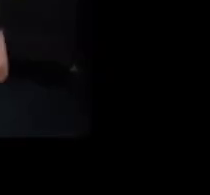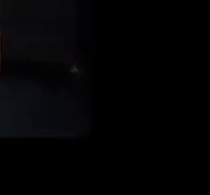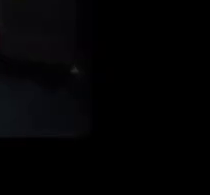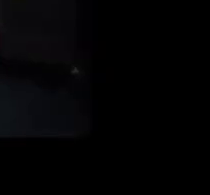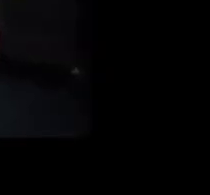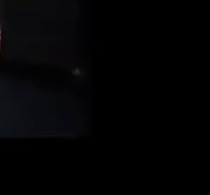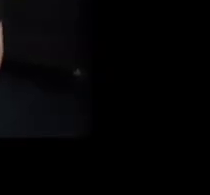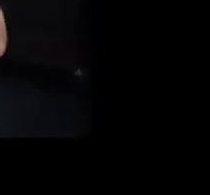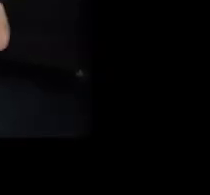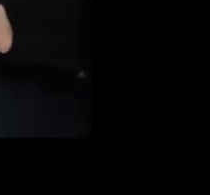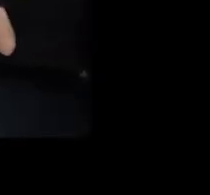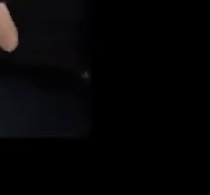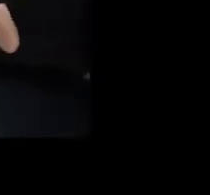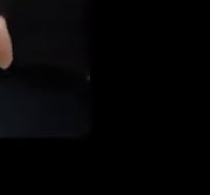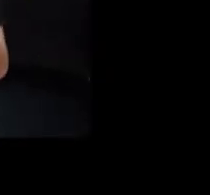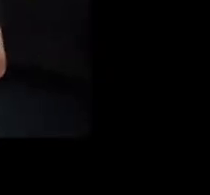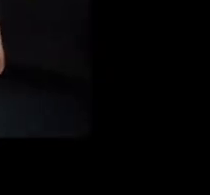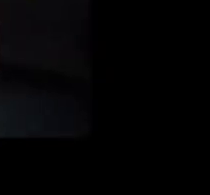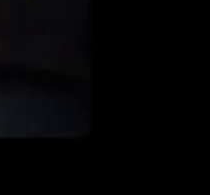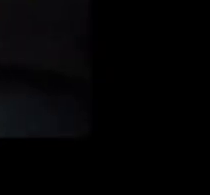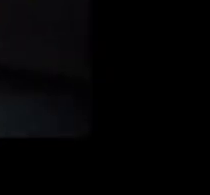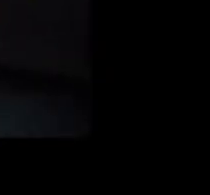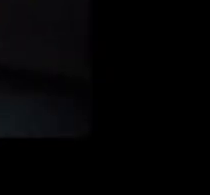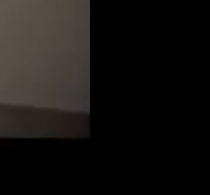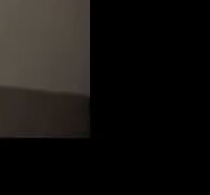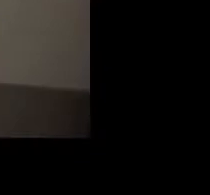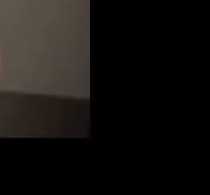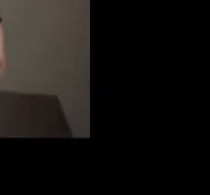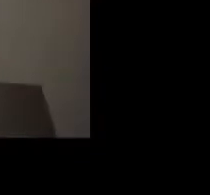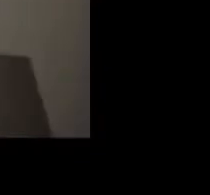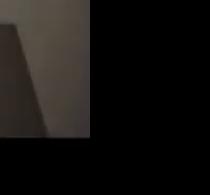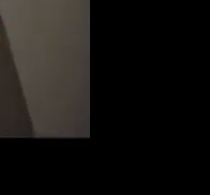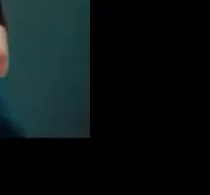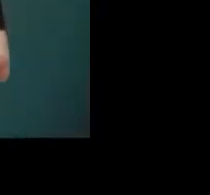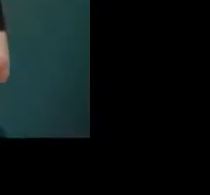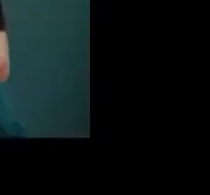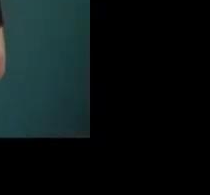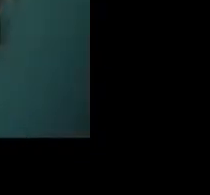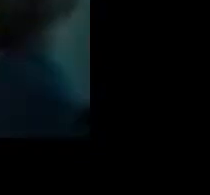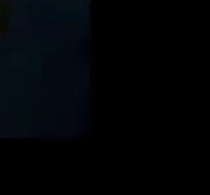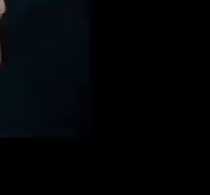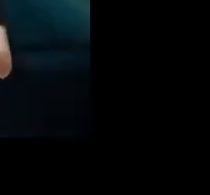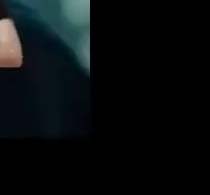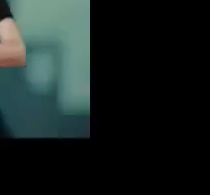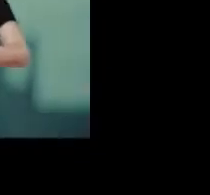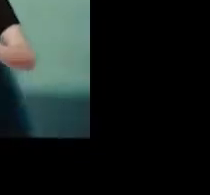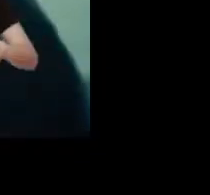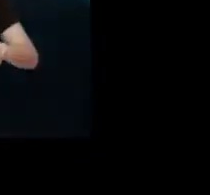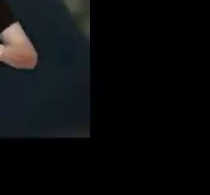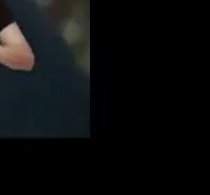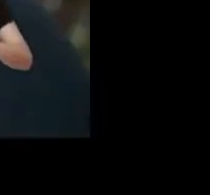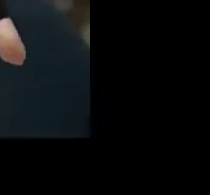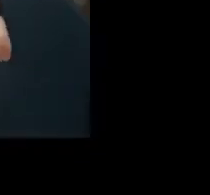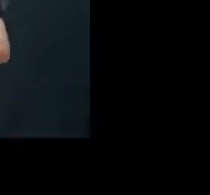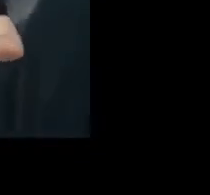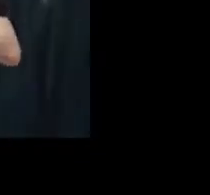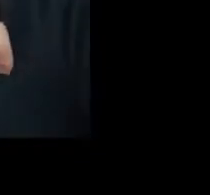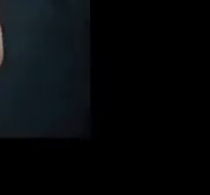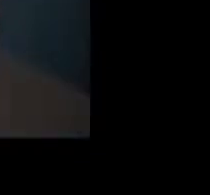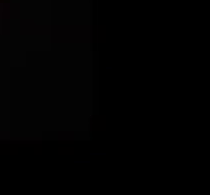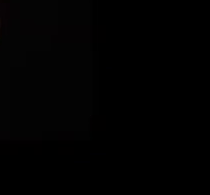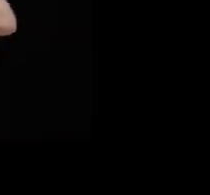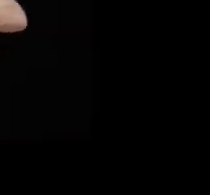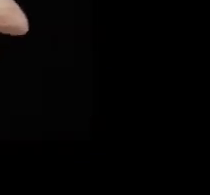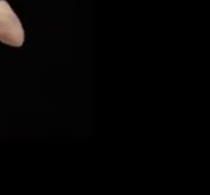Nos permite enxergar novos caminhos e dialogar com o que é diferente. provoca